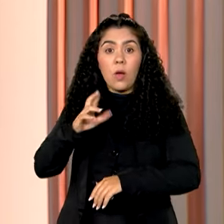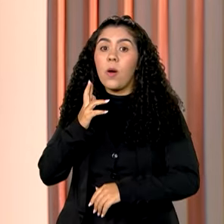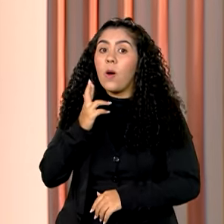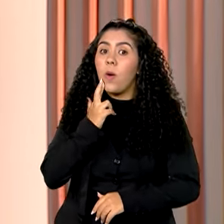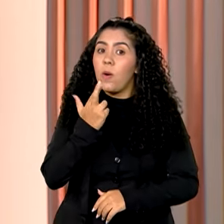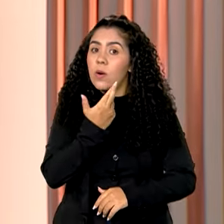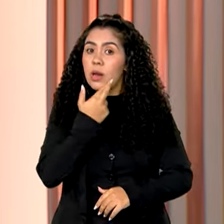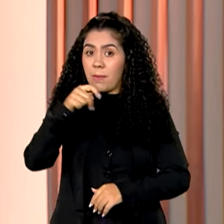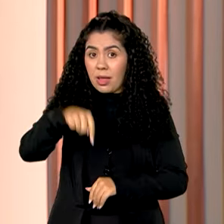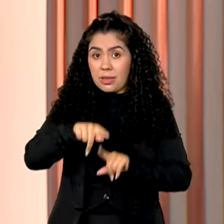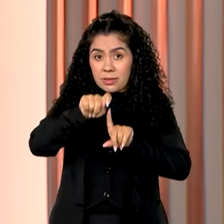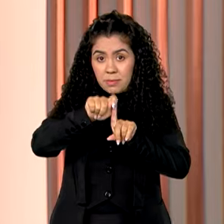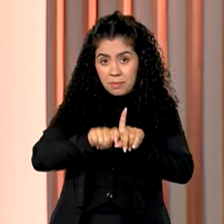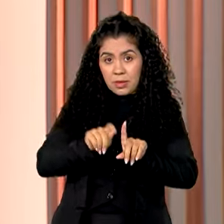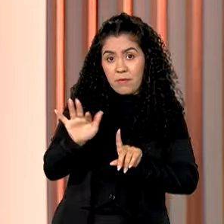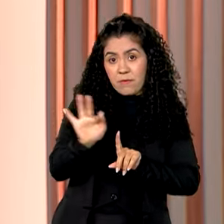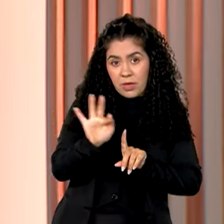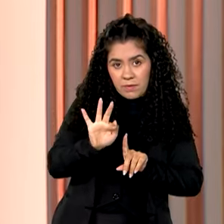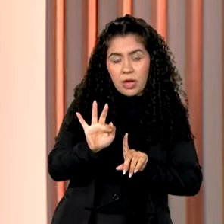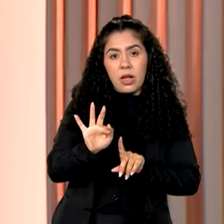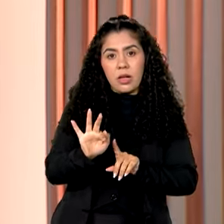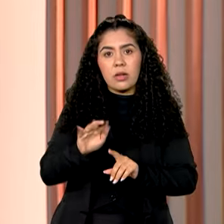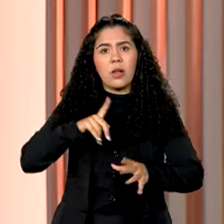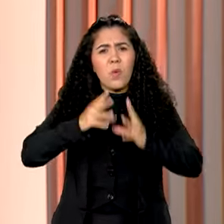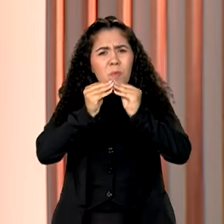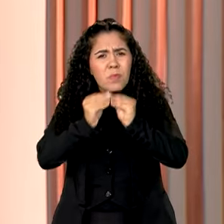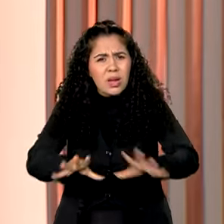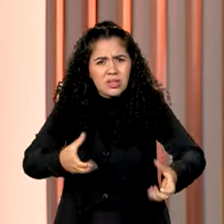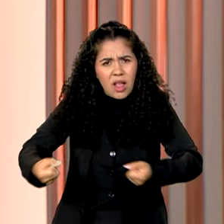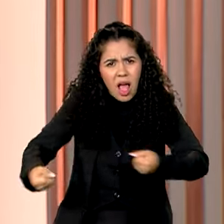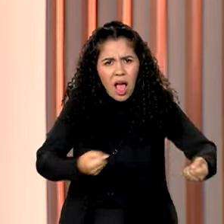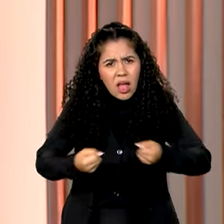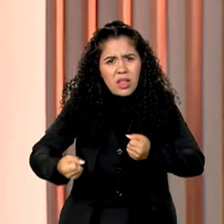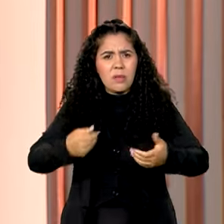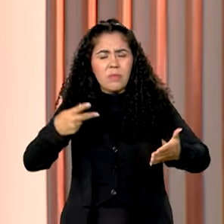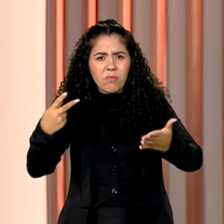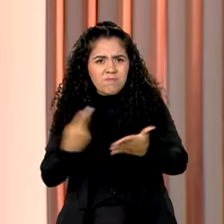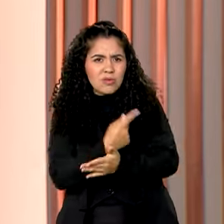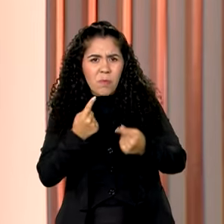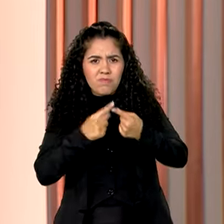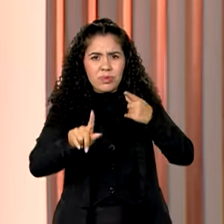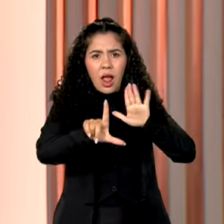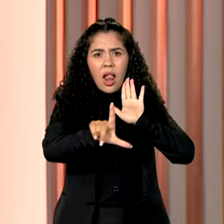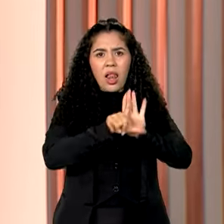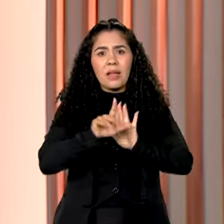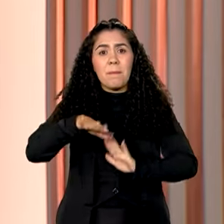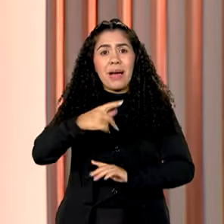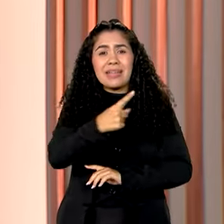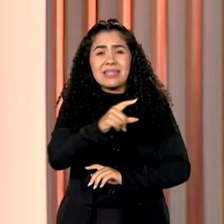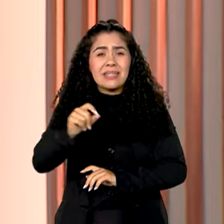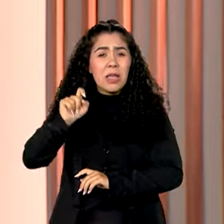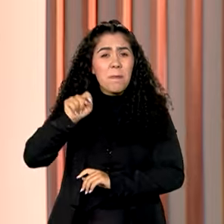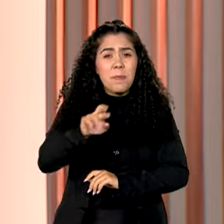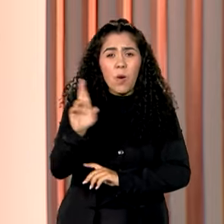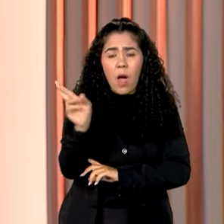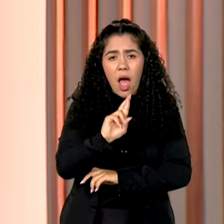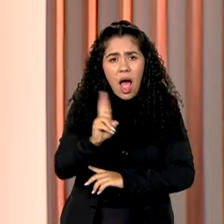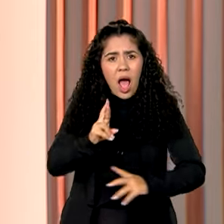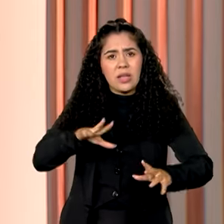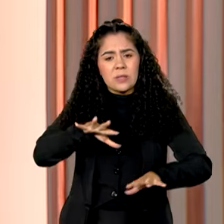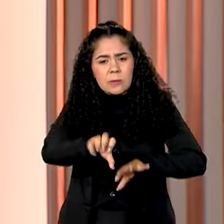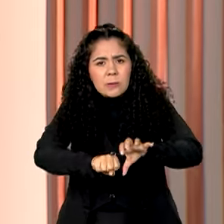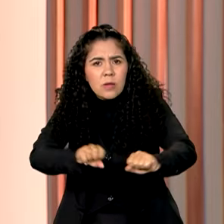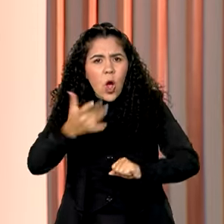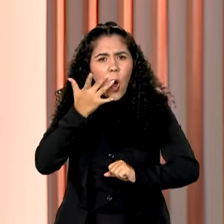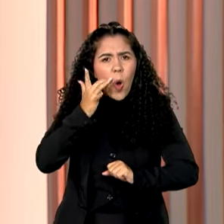ano. O prejuízo ao carimpo ilegal já chega a mais de 100 milhões de reais, com apreensão de ouro e minérios, inutilização